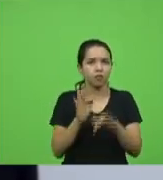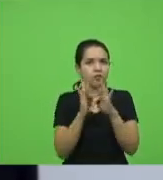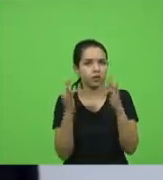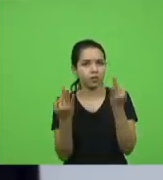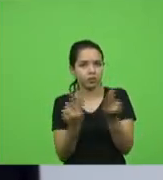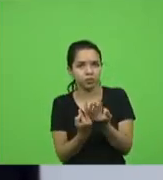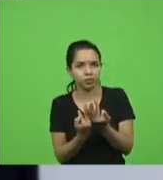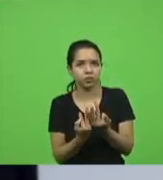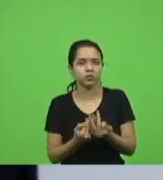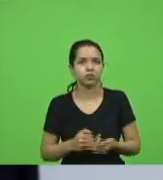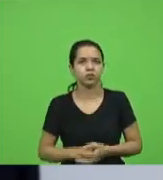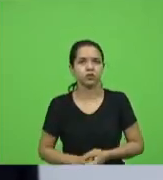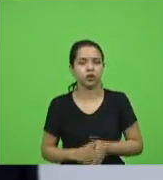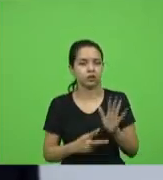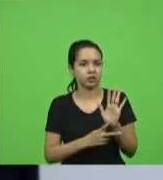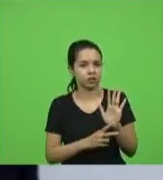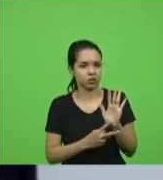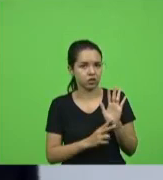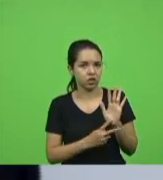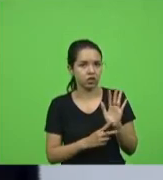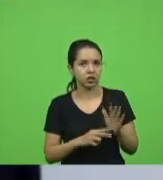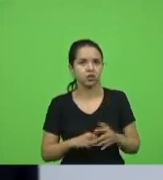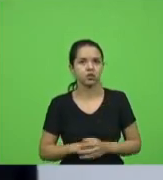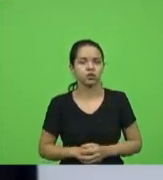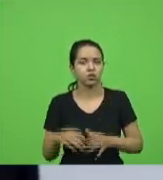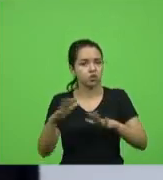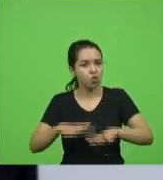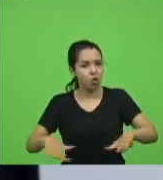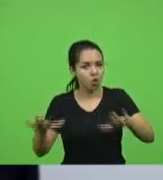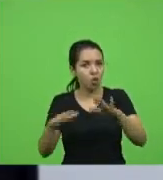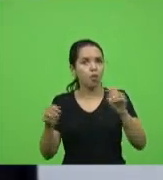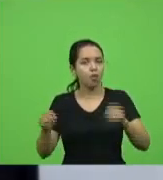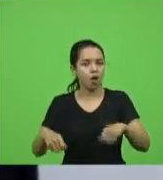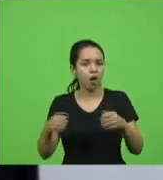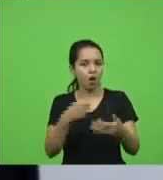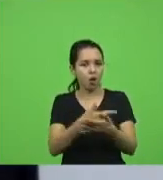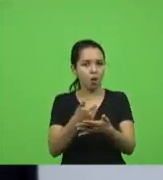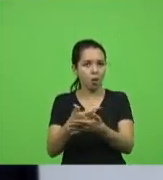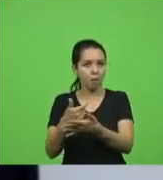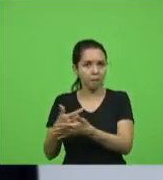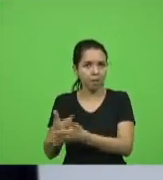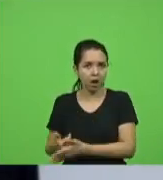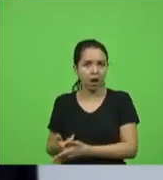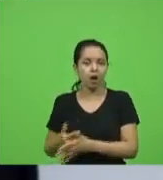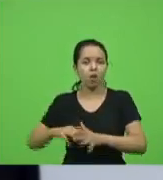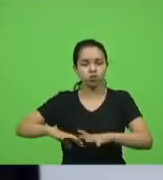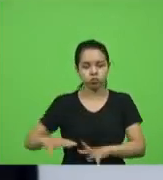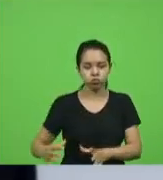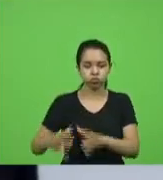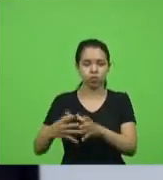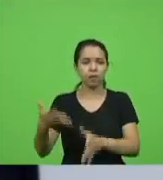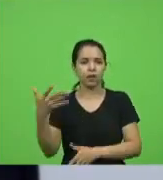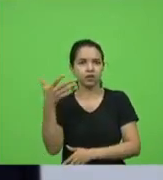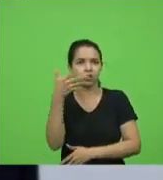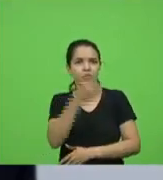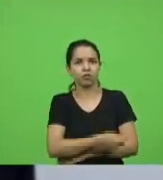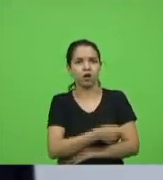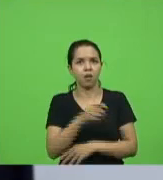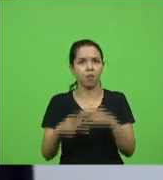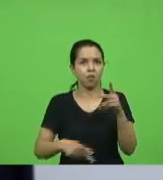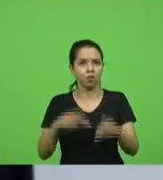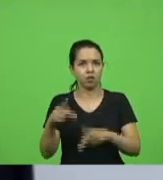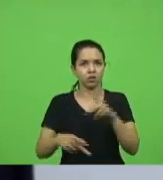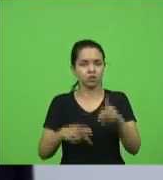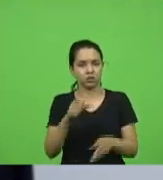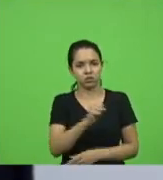os seus sindicalizados que todo mundo possa fazer um mutirão para salvar a população